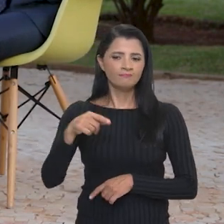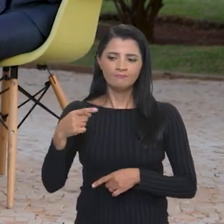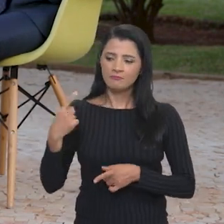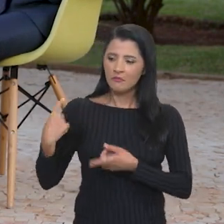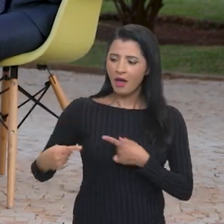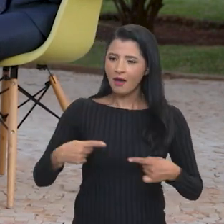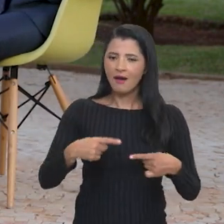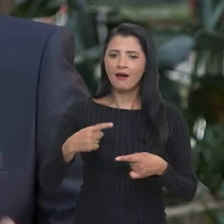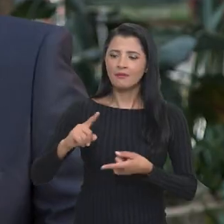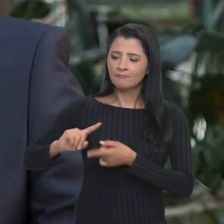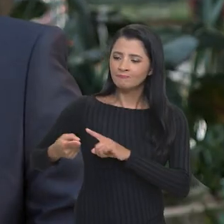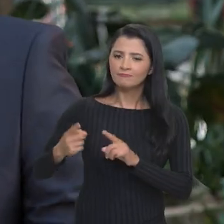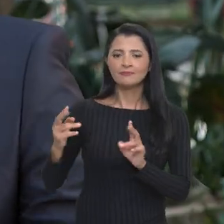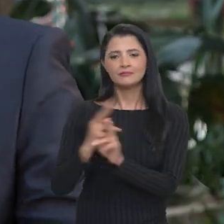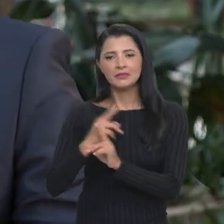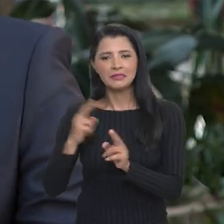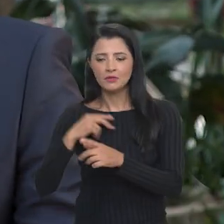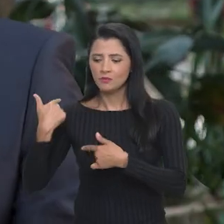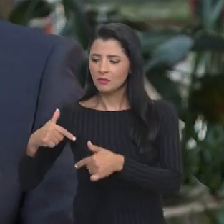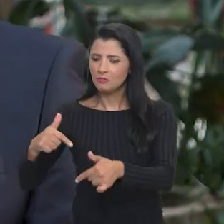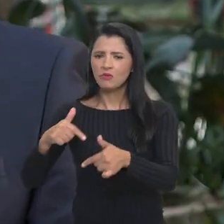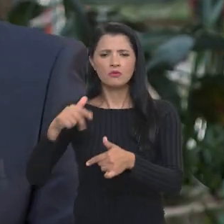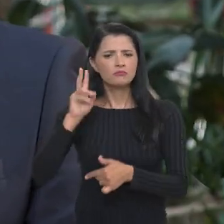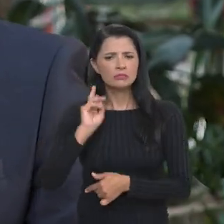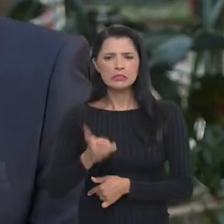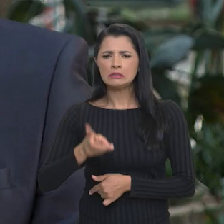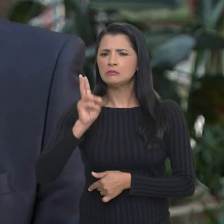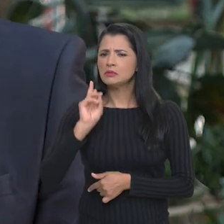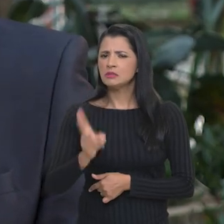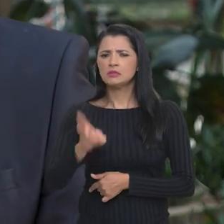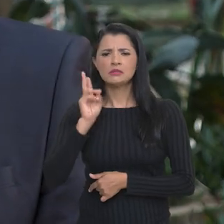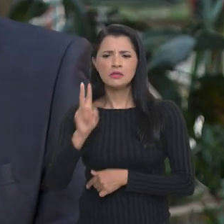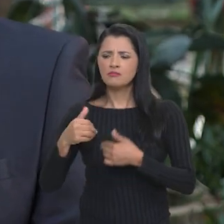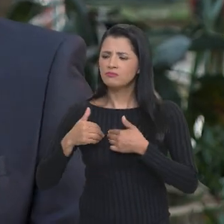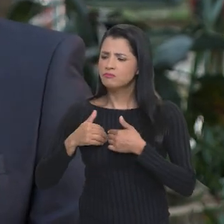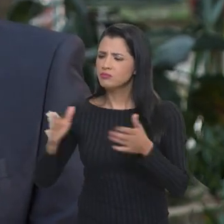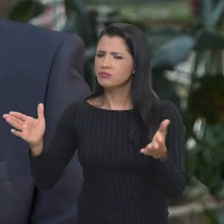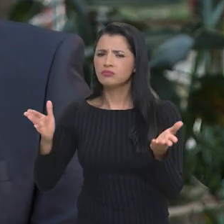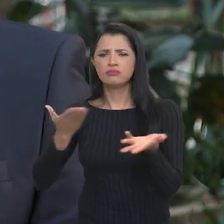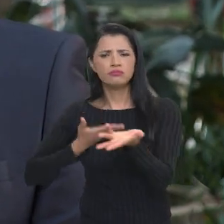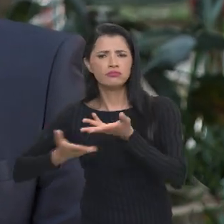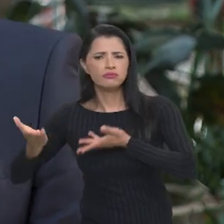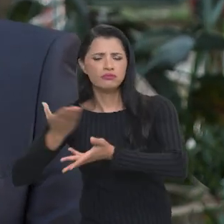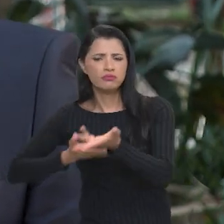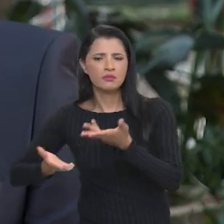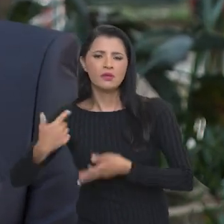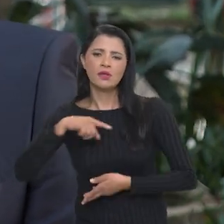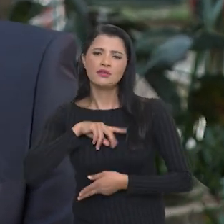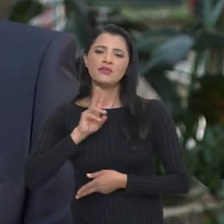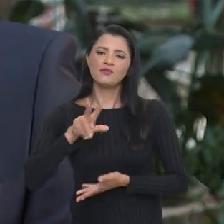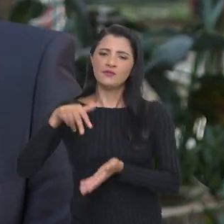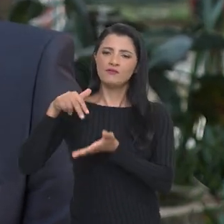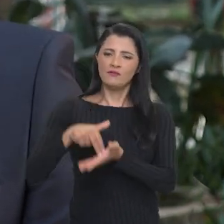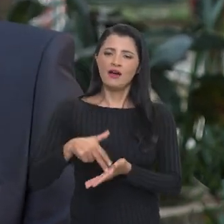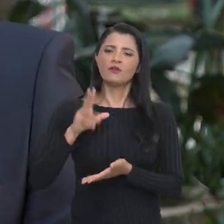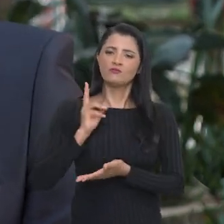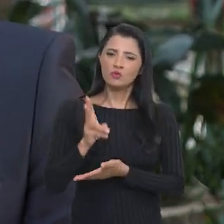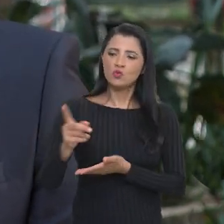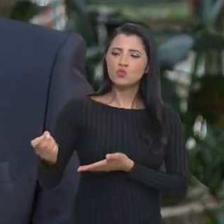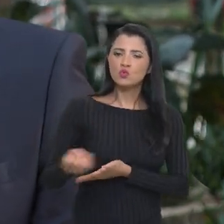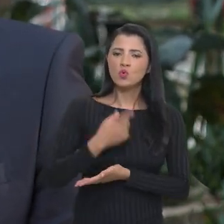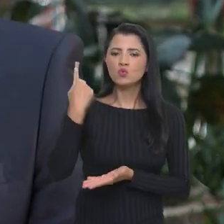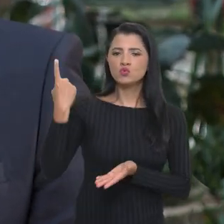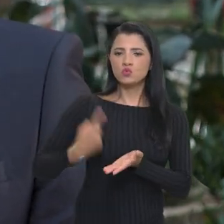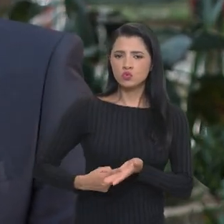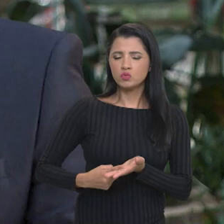permanentemente aberta e nós vamos firmar um novo acordo sem precisar da intervenção